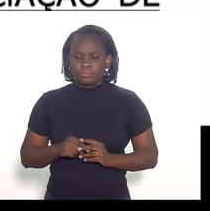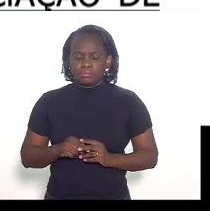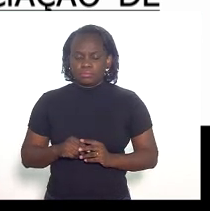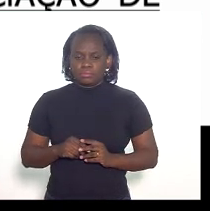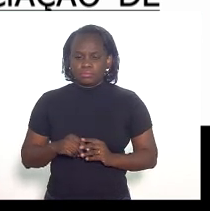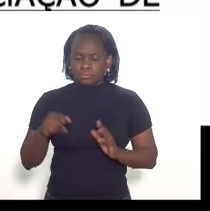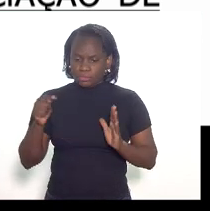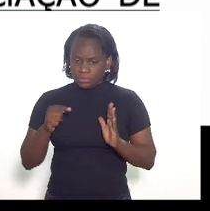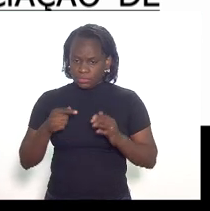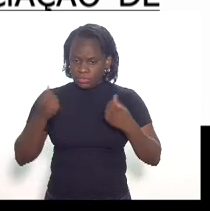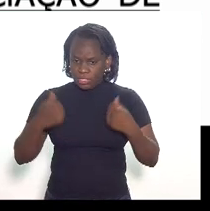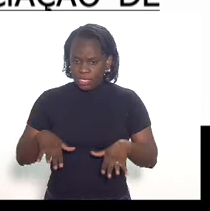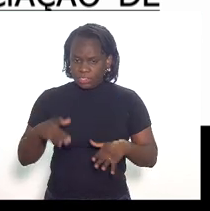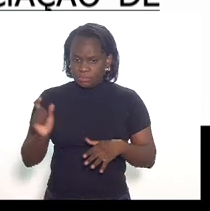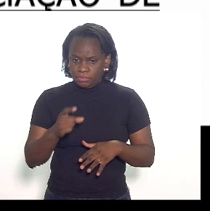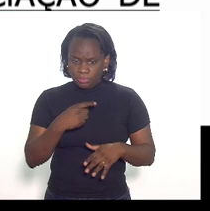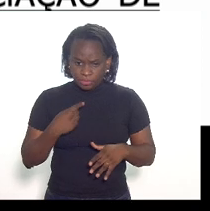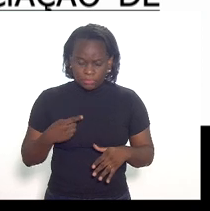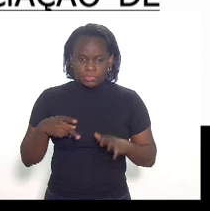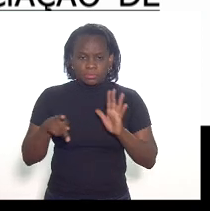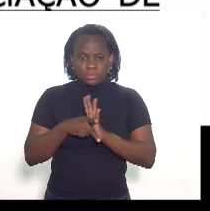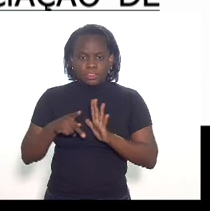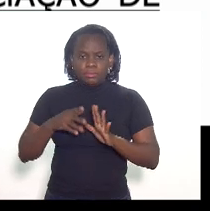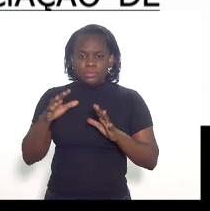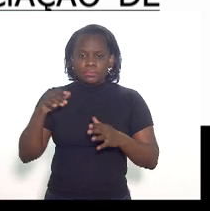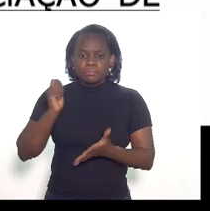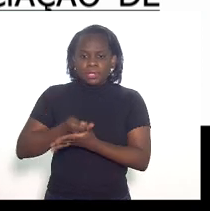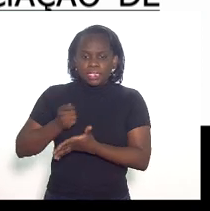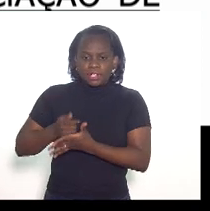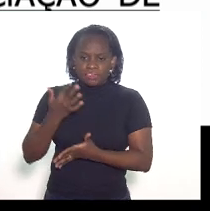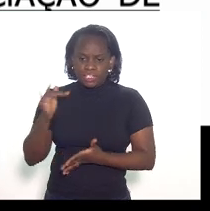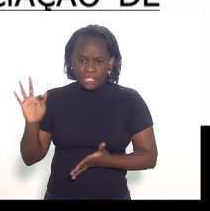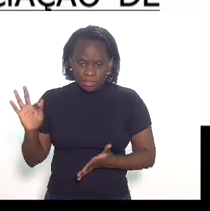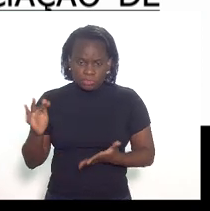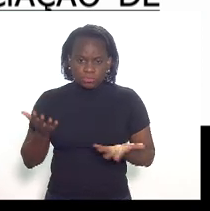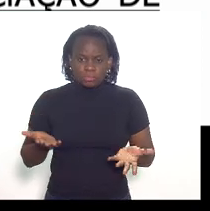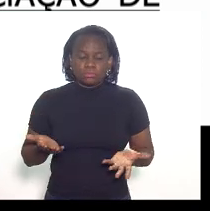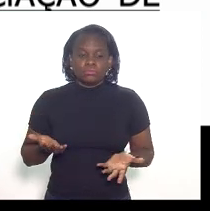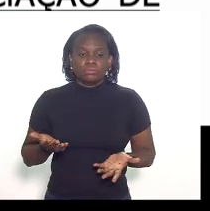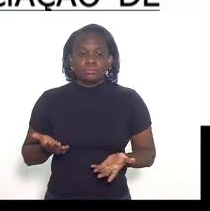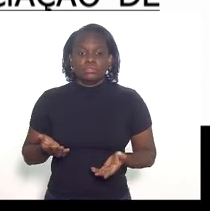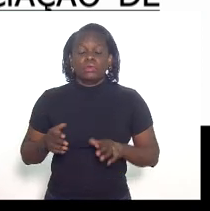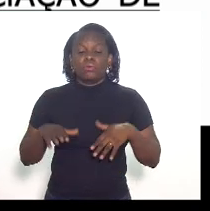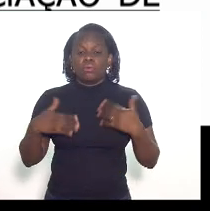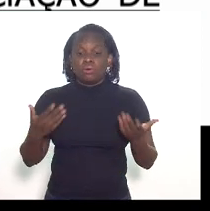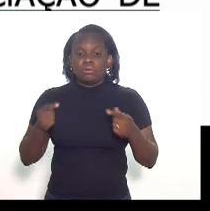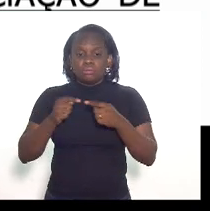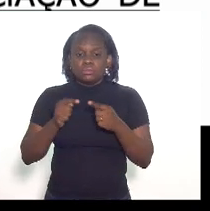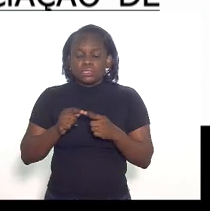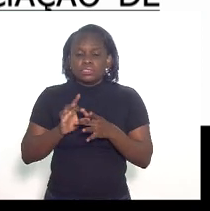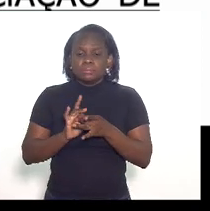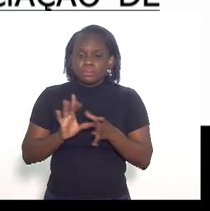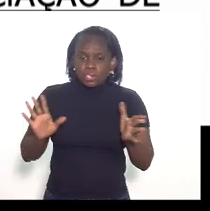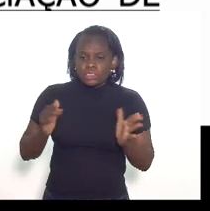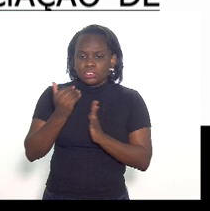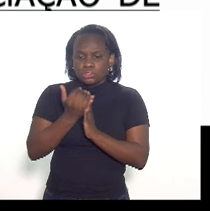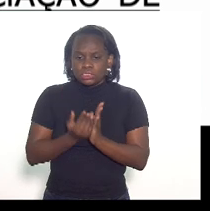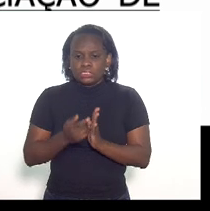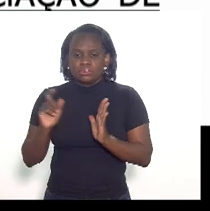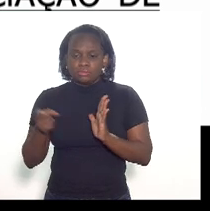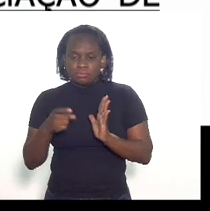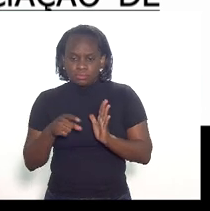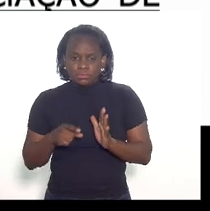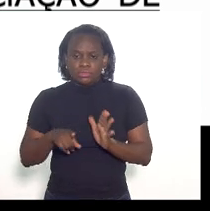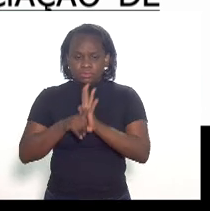desse gasto com tributo em relação aos gastos federais em relação aos tributos federais qual o sentido de permitir a dedução de créditos